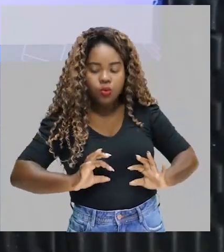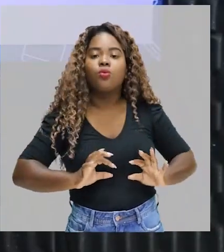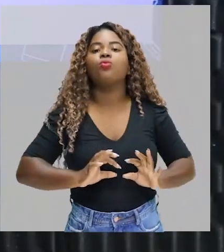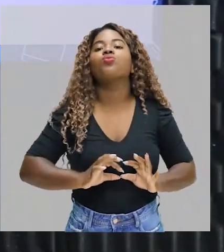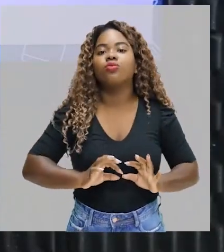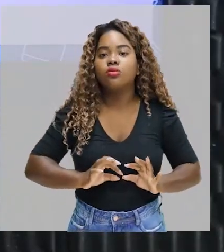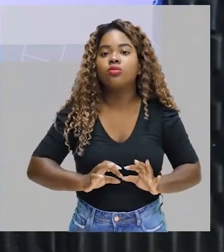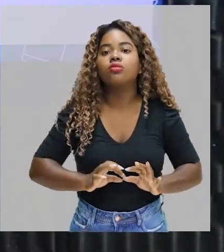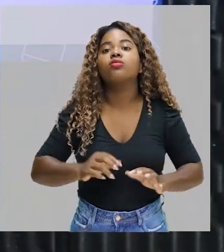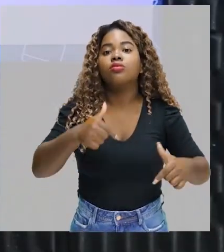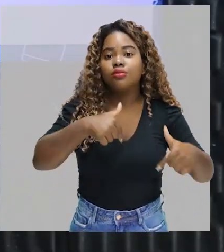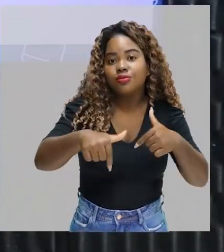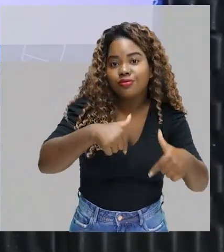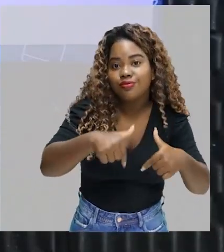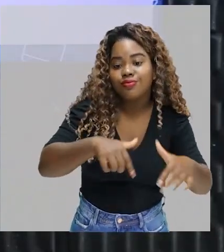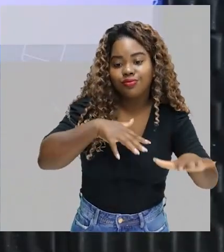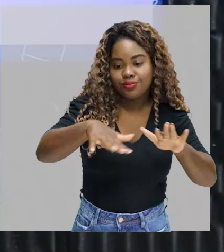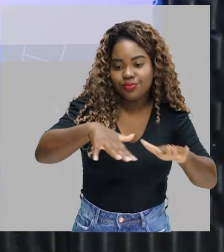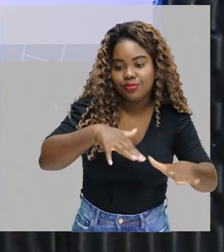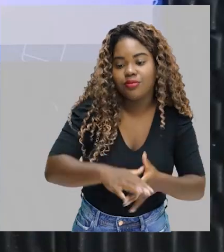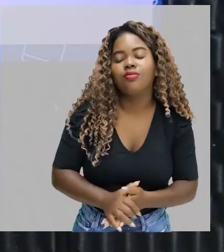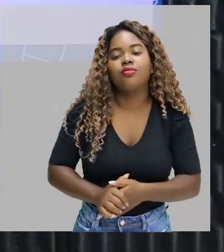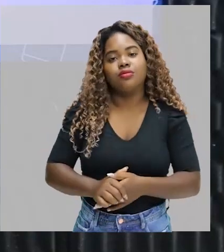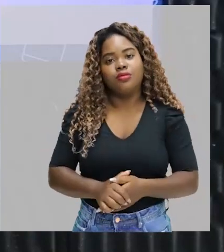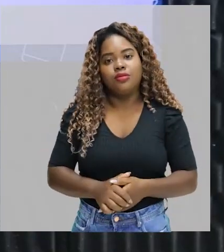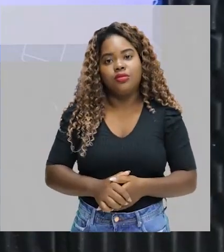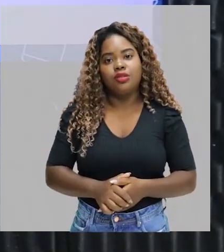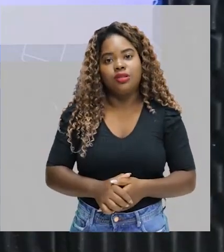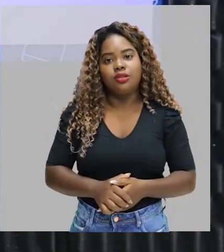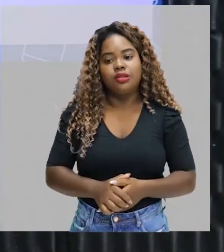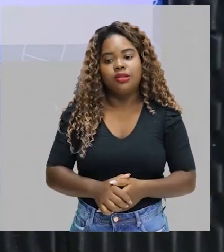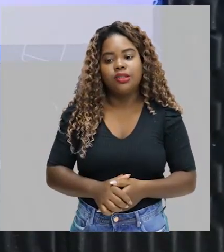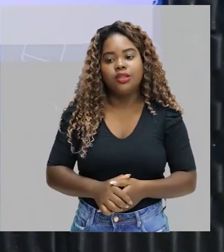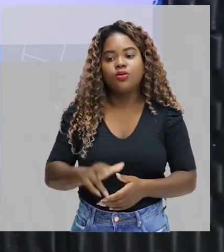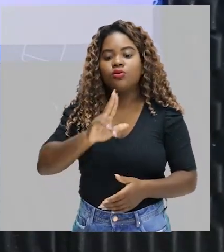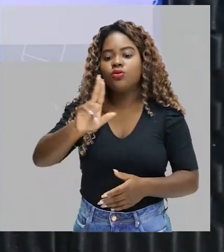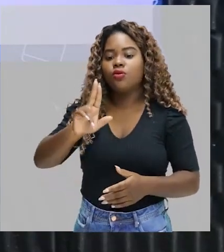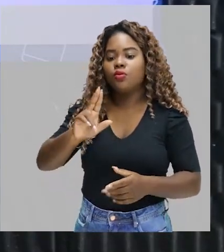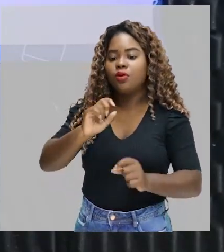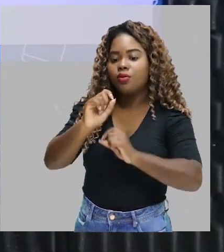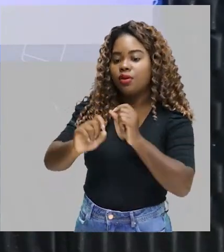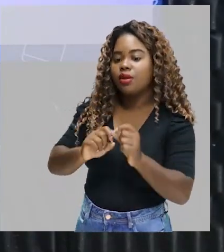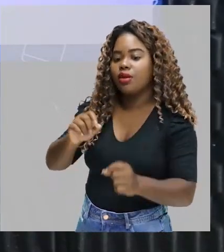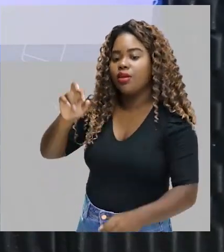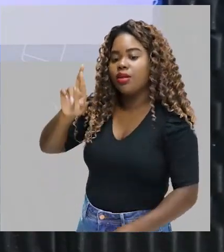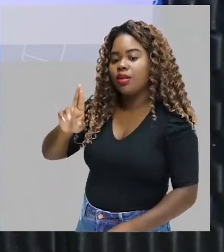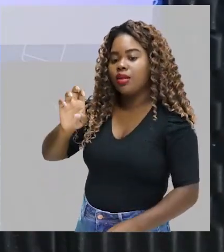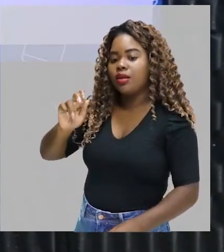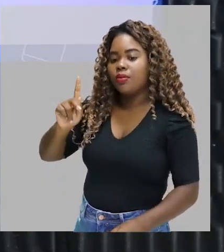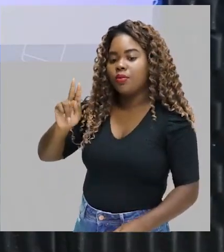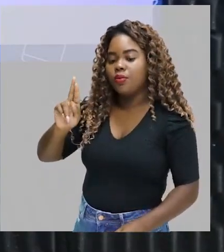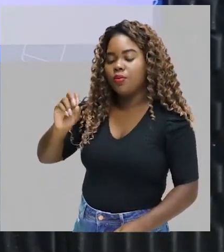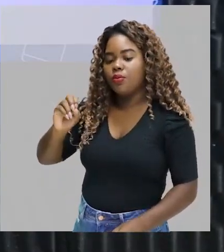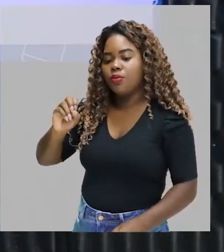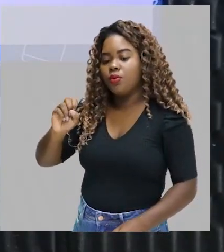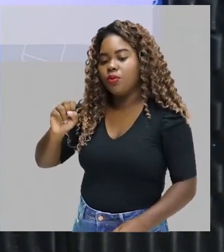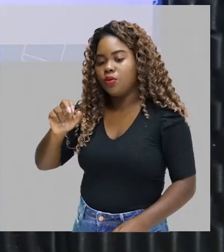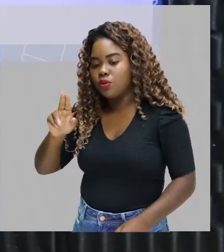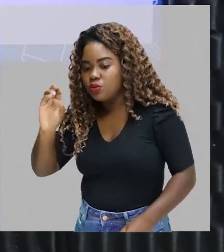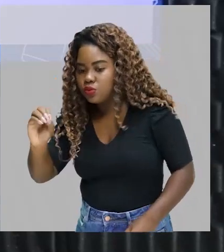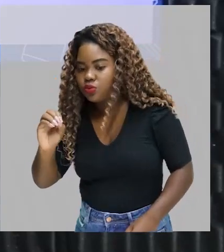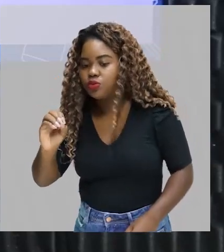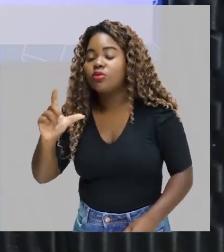E esse trabalho do nosso organismo, chama-se organismo basal, tem um gasto calórico,